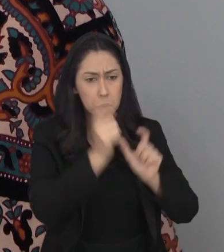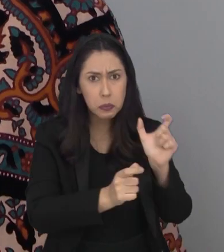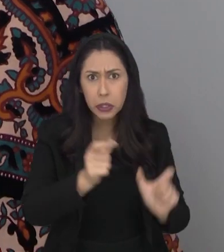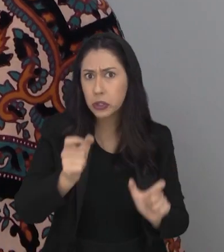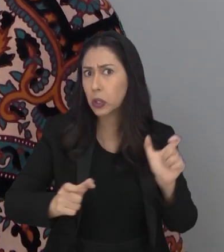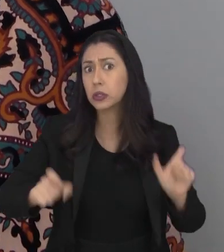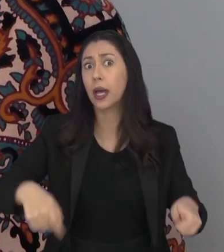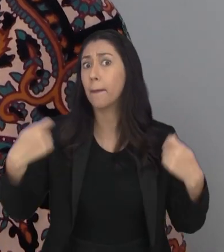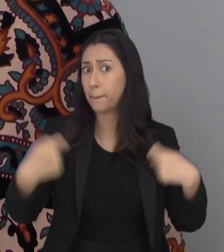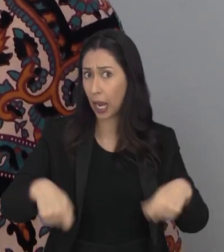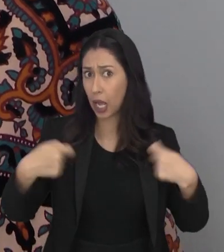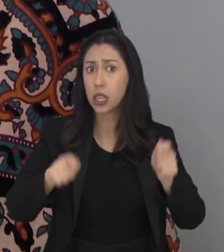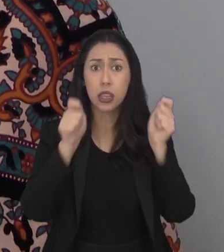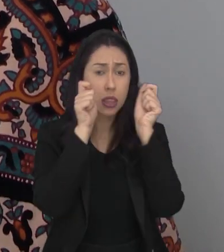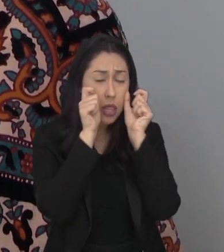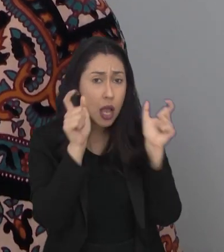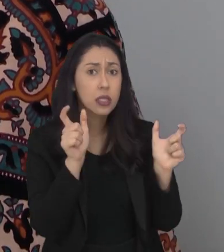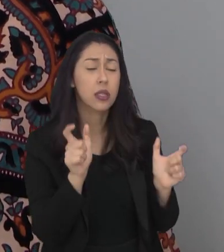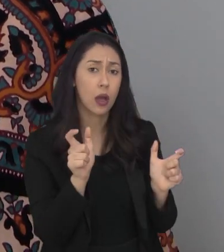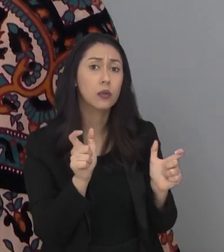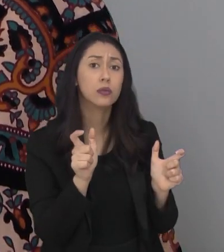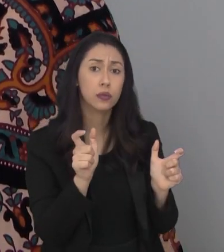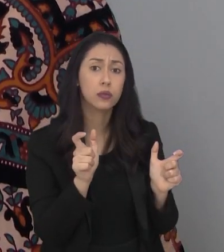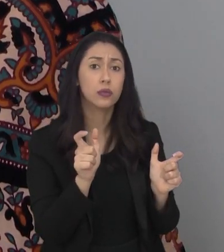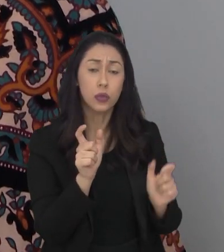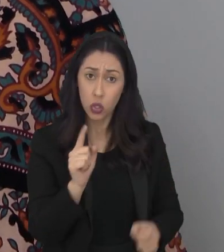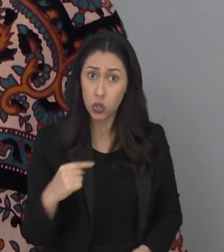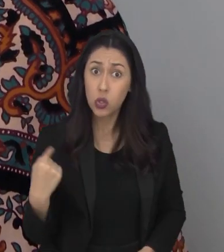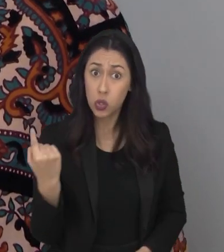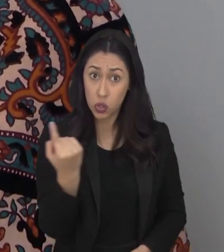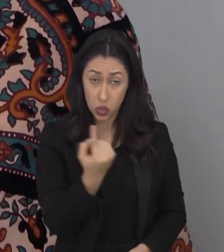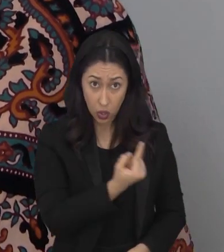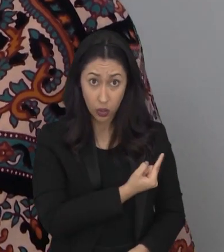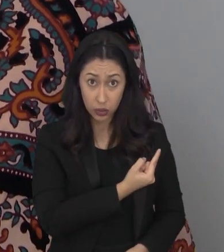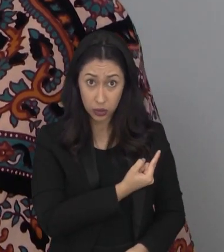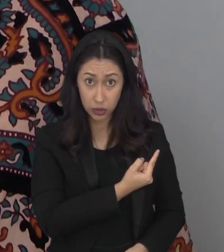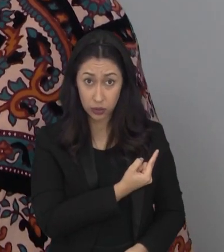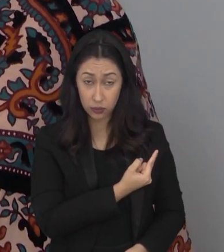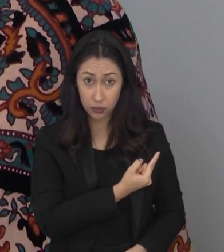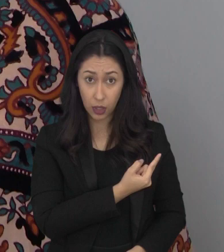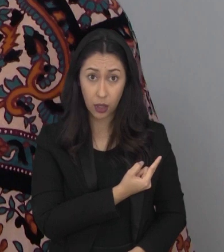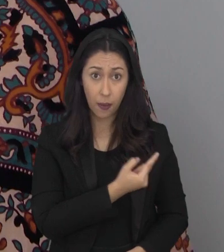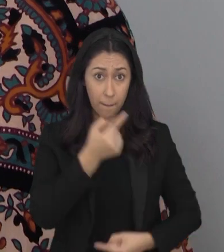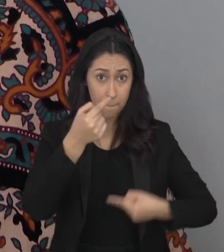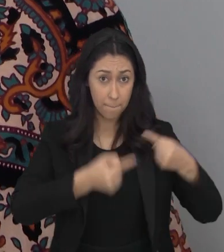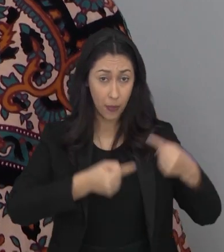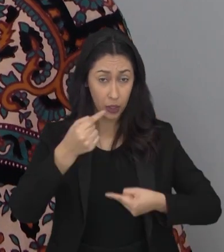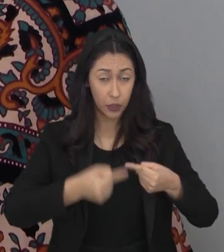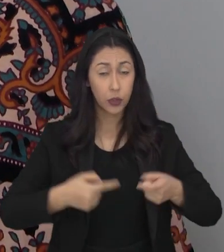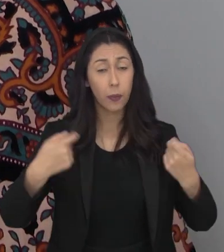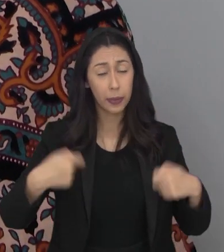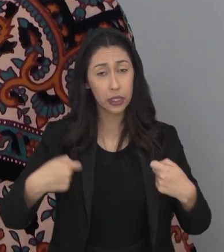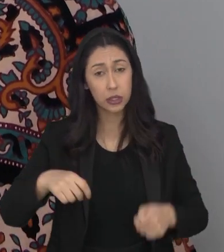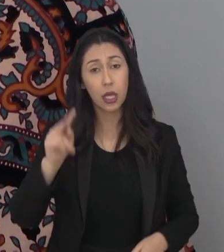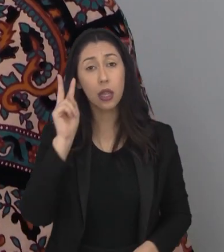os governantes todos os habitantes tem que prestar muita atenção nisso. Nós enquanto agentes políticos não podemos nunca